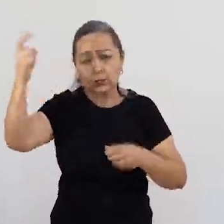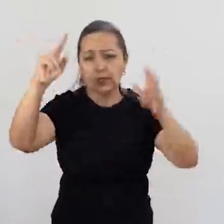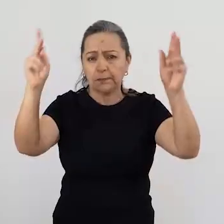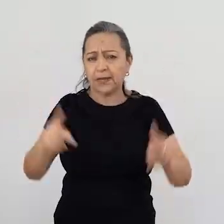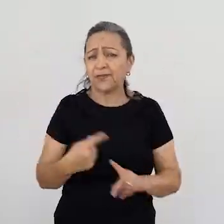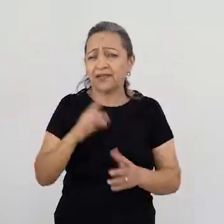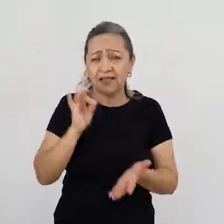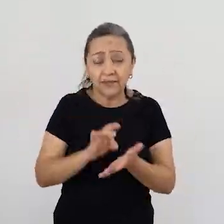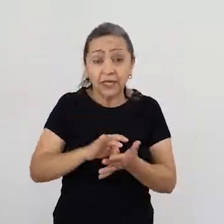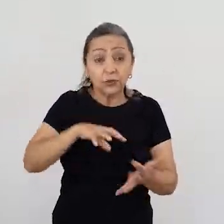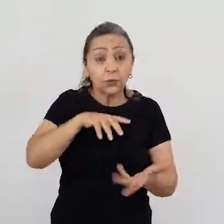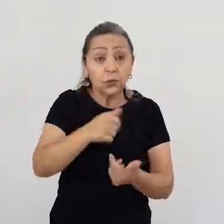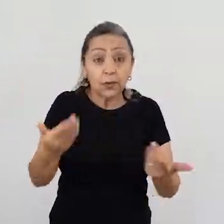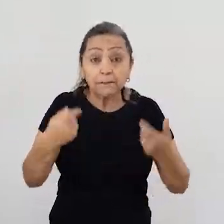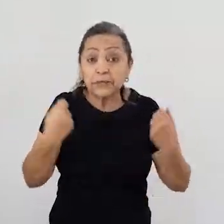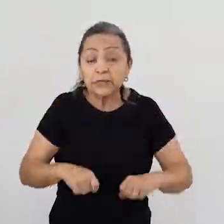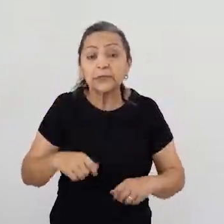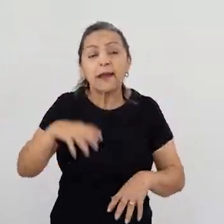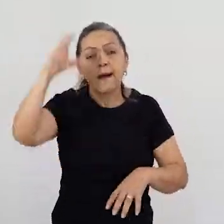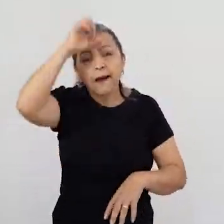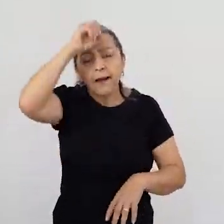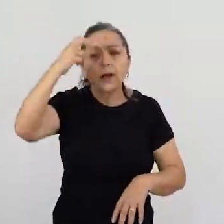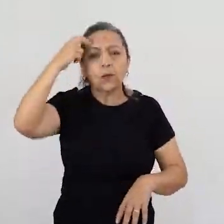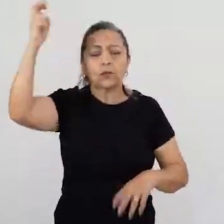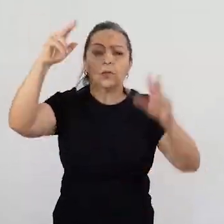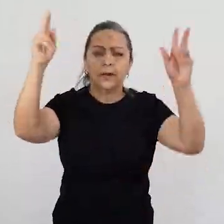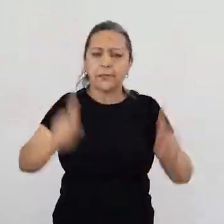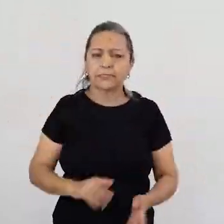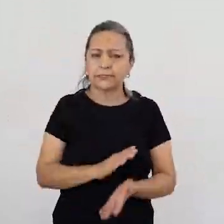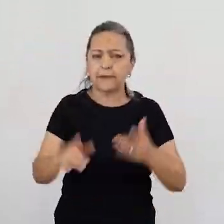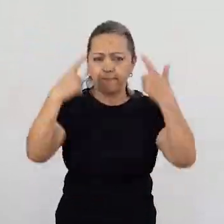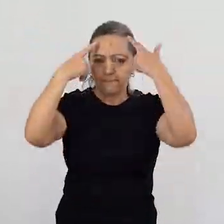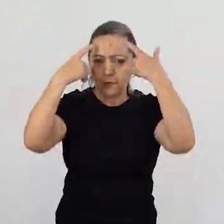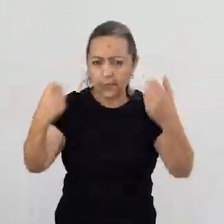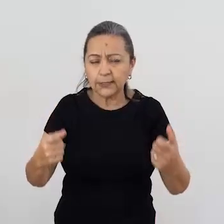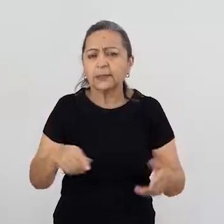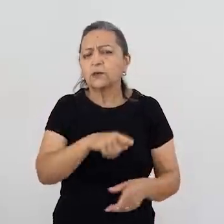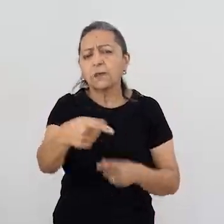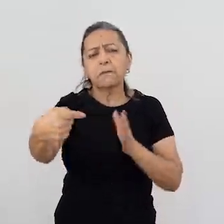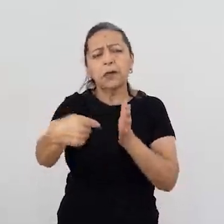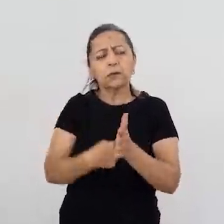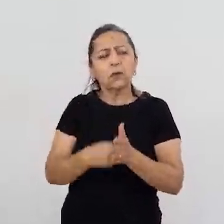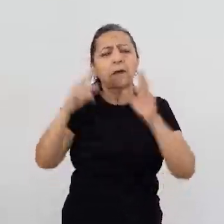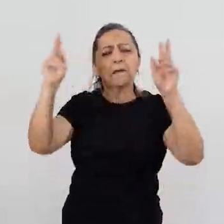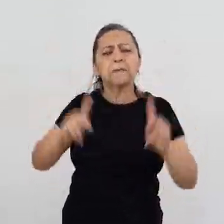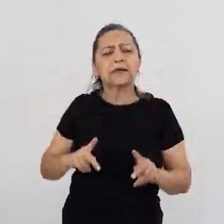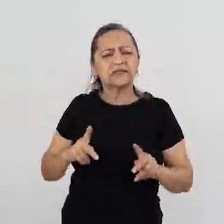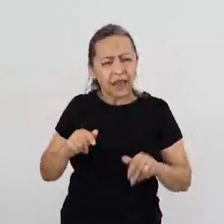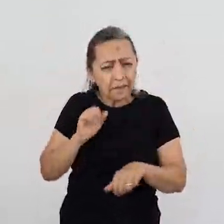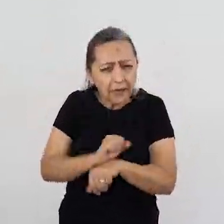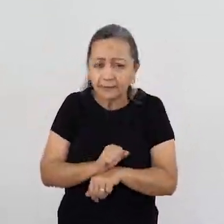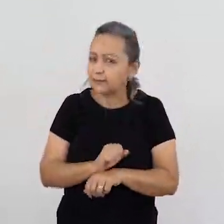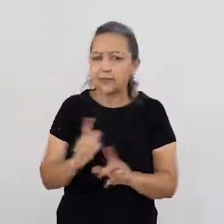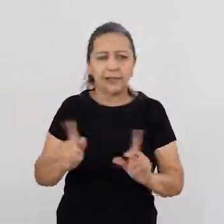na verdade, o o mundo está precisando hoje é de uma cultura de paz. Cultura de paz e não violência. Então, assim, você perguntou, a paz não é essa coisa